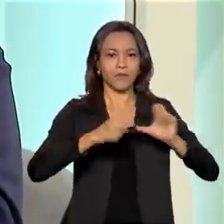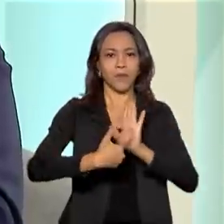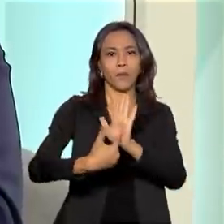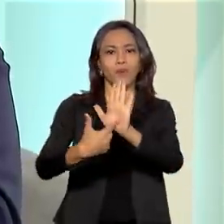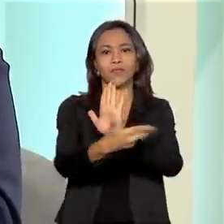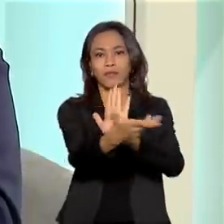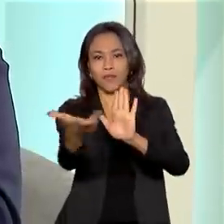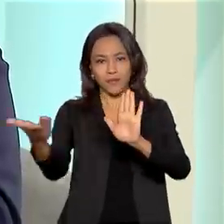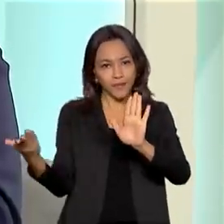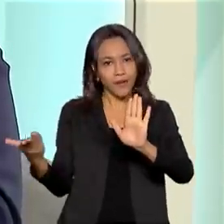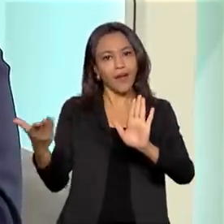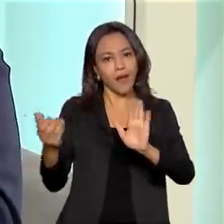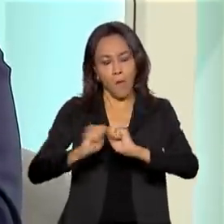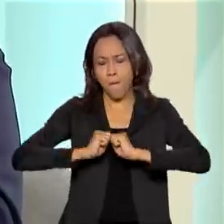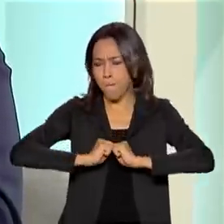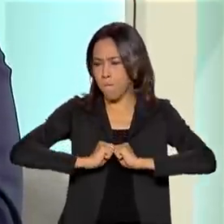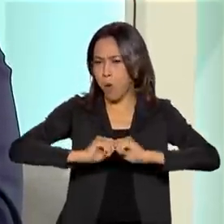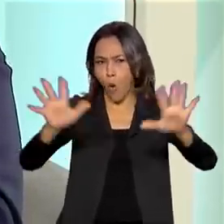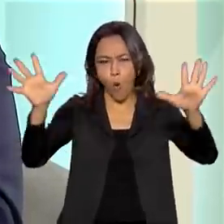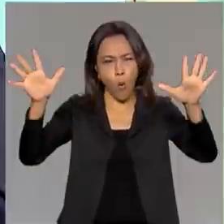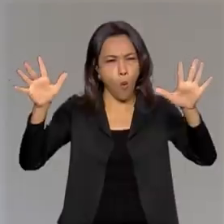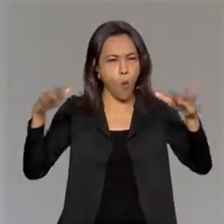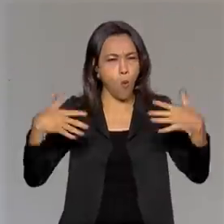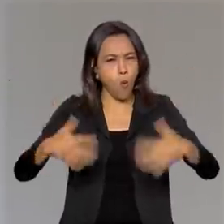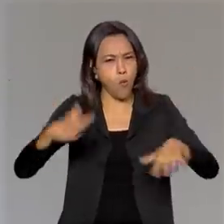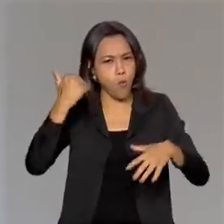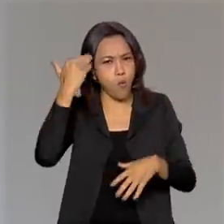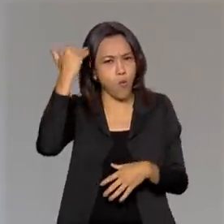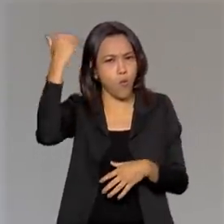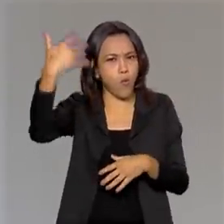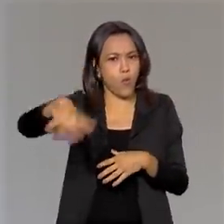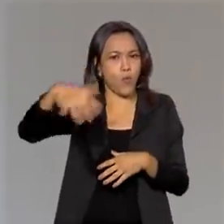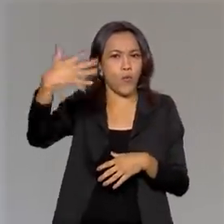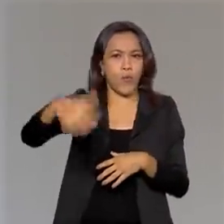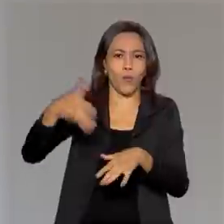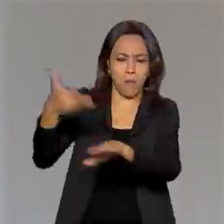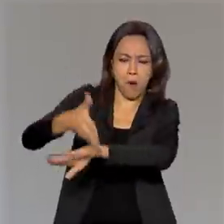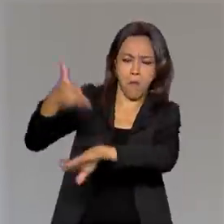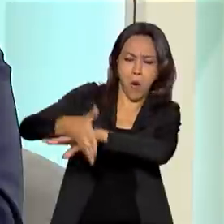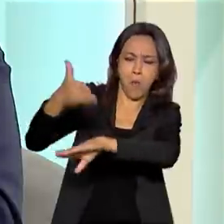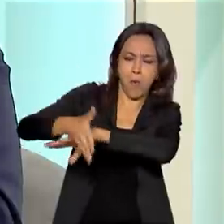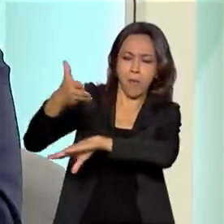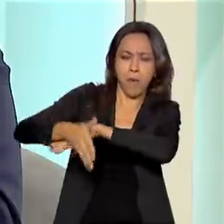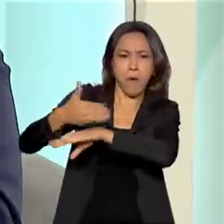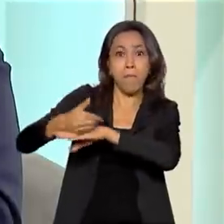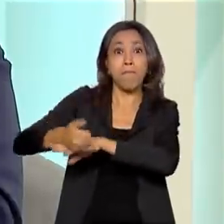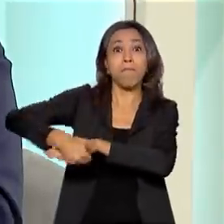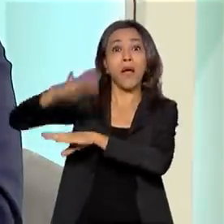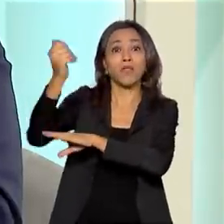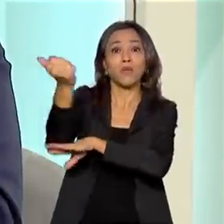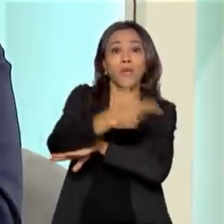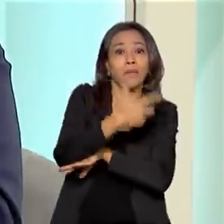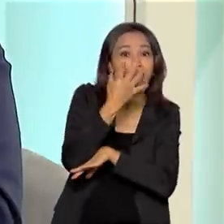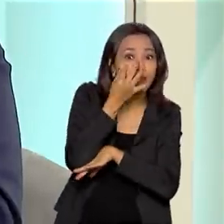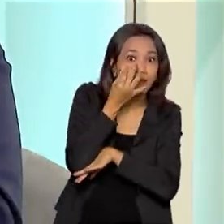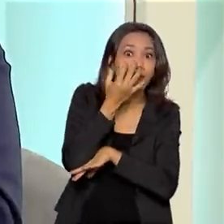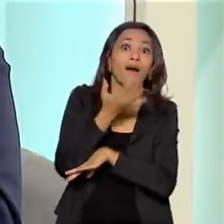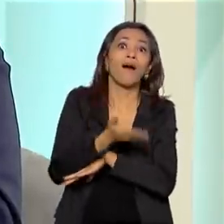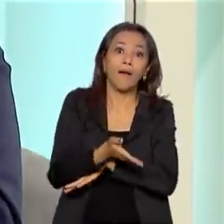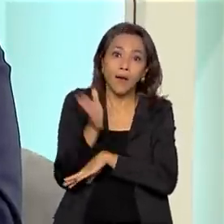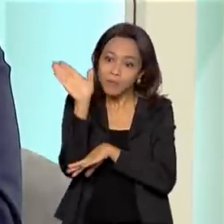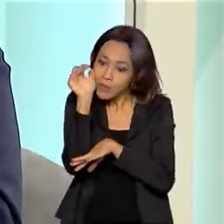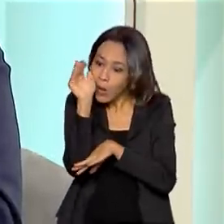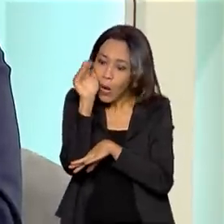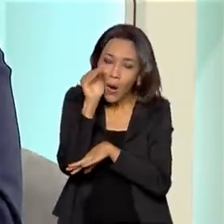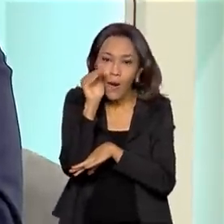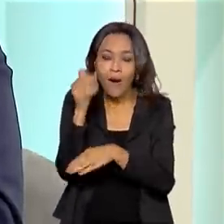A visitação explodiu, foi mais de 10 vezes mais do que a visitação presencial. Não